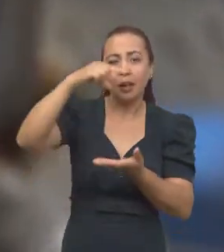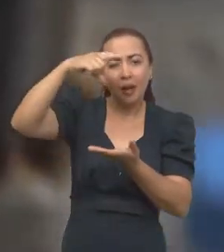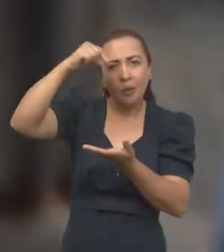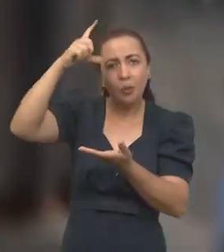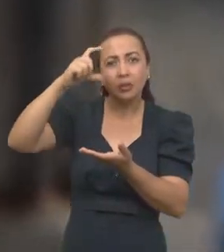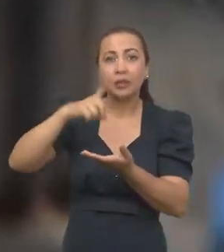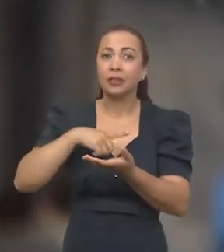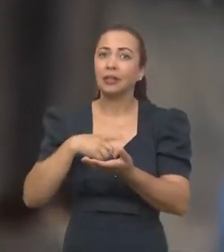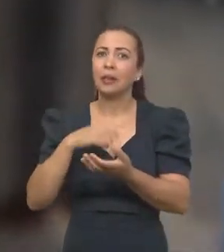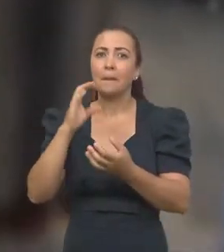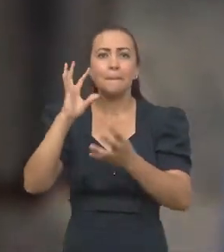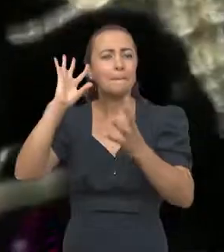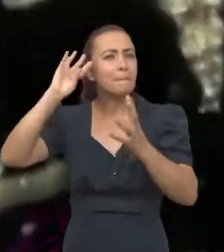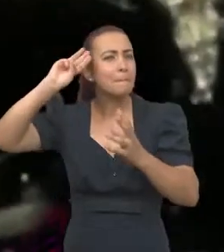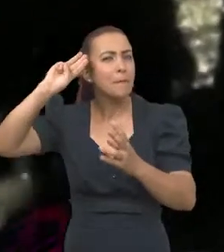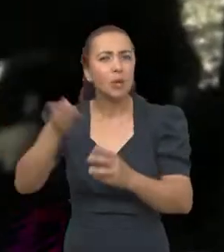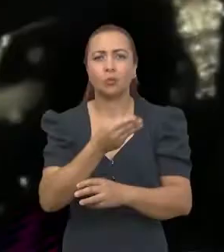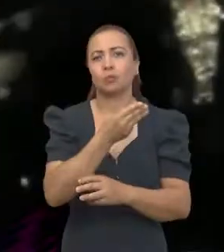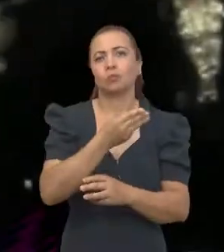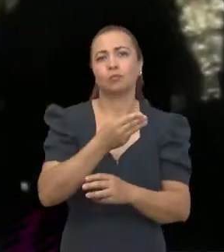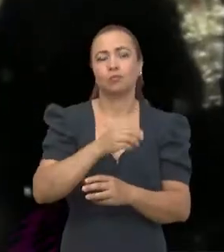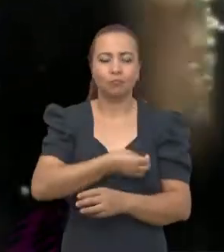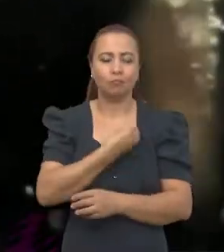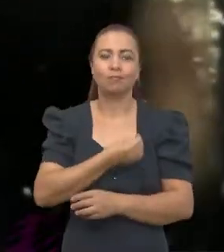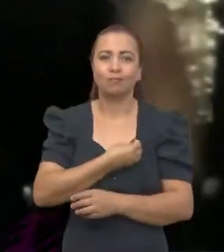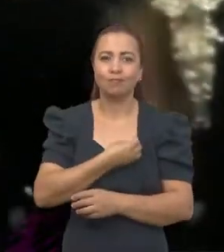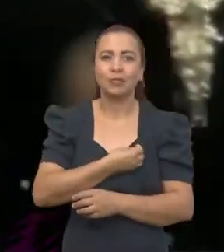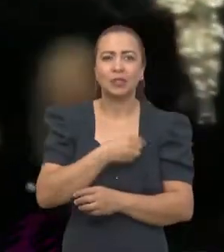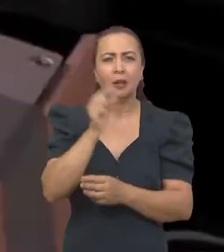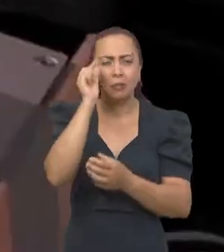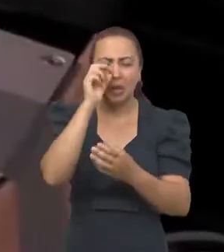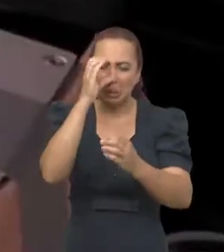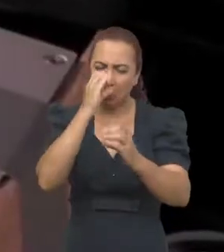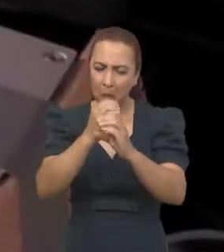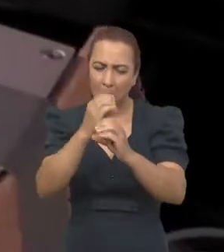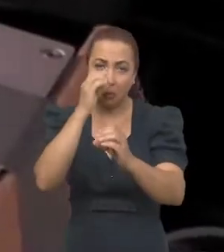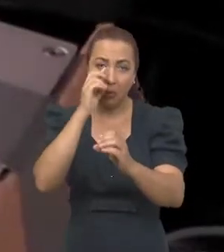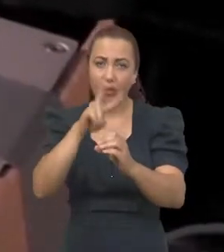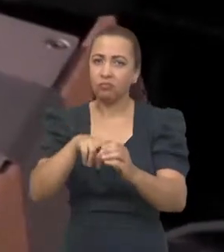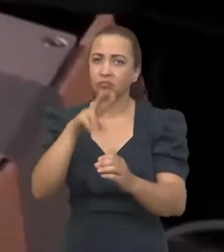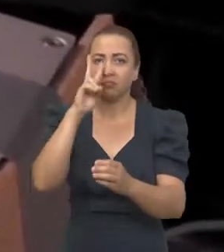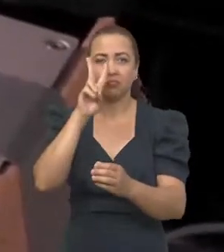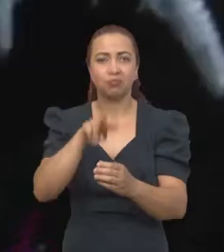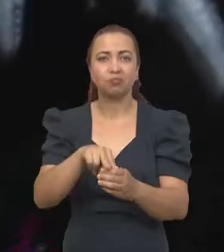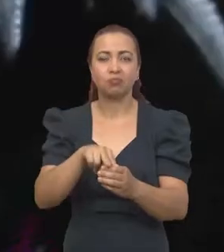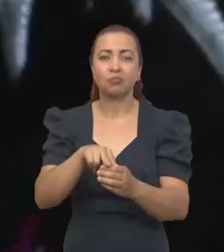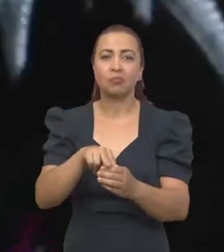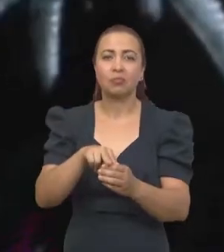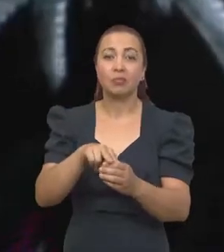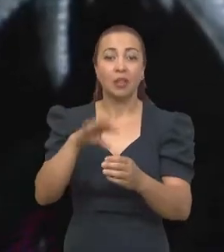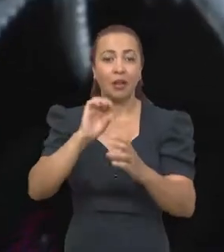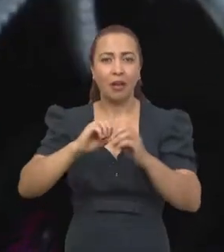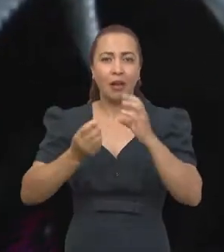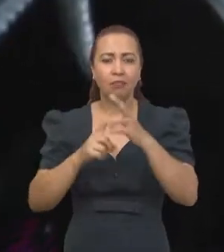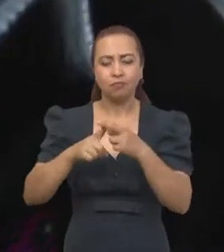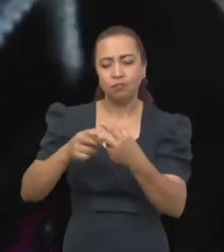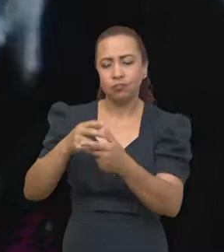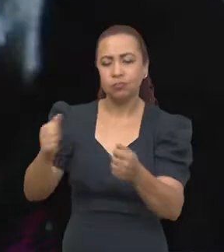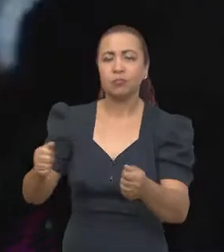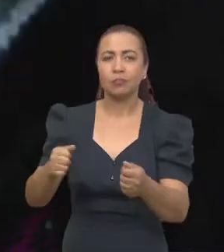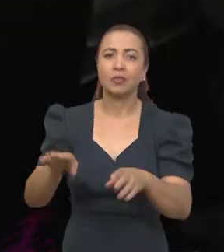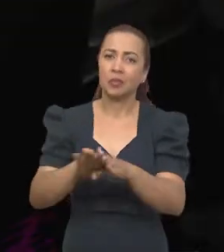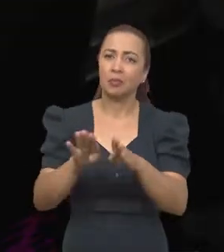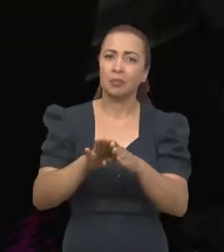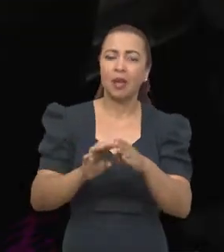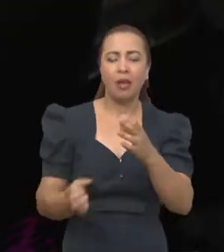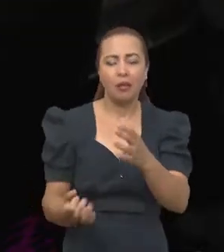tem milhões de micro-organismos. E a diferença dos ecossistemas terrestres, a produção primária, a